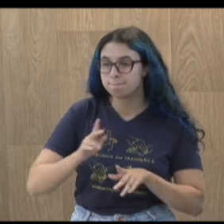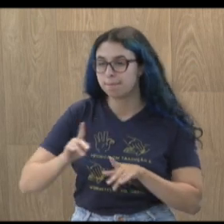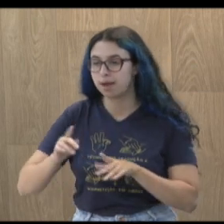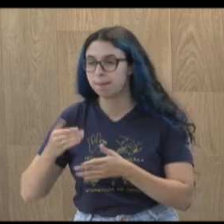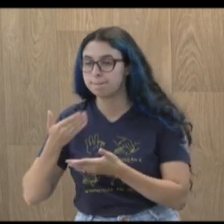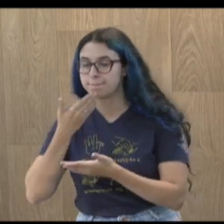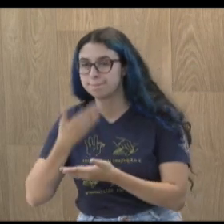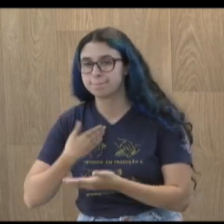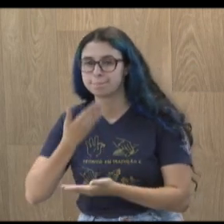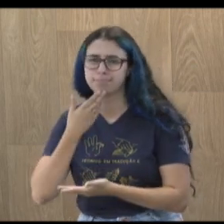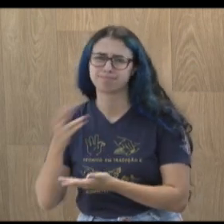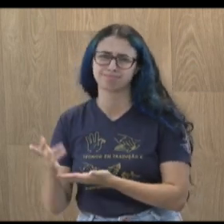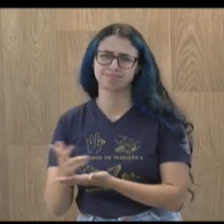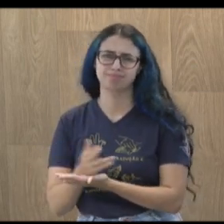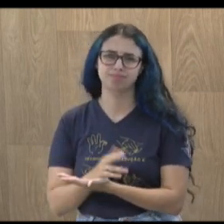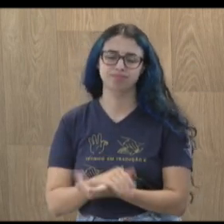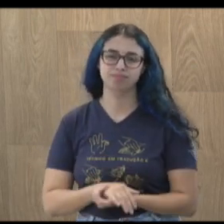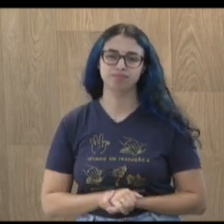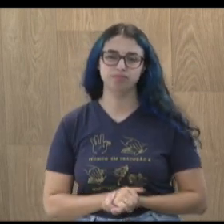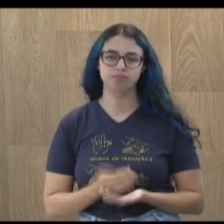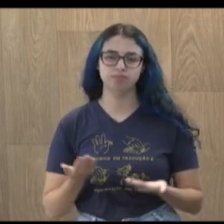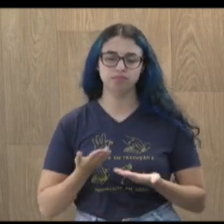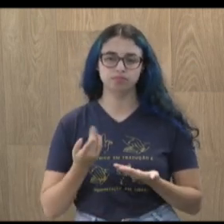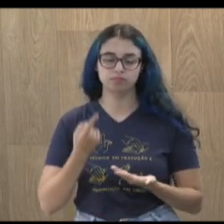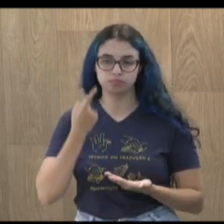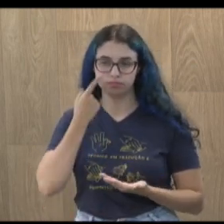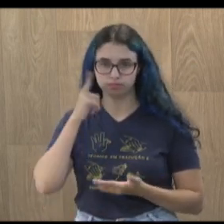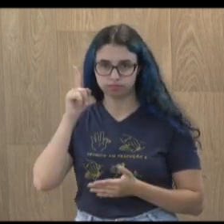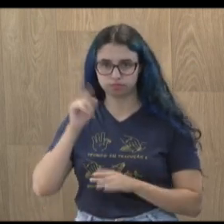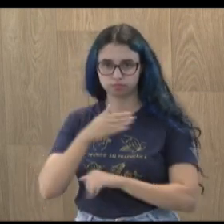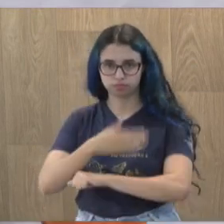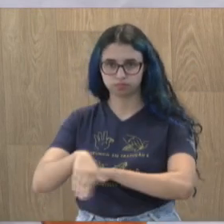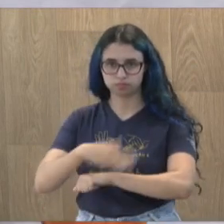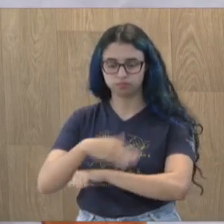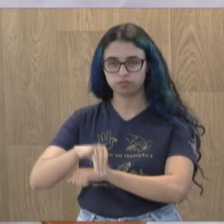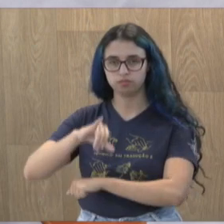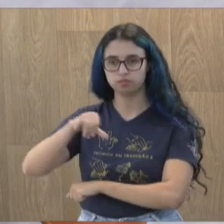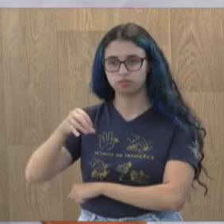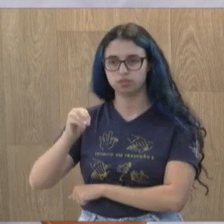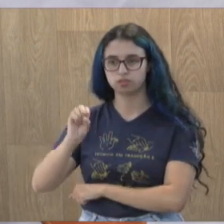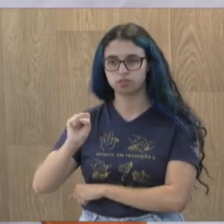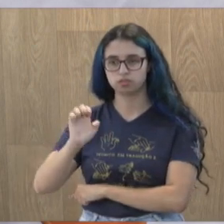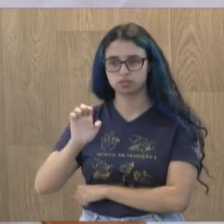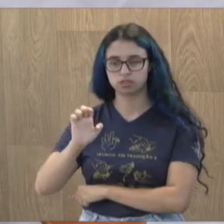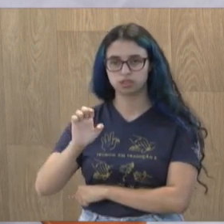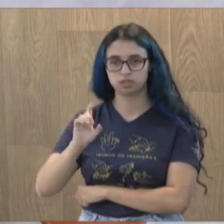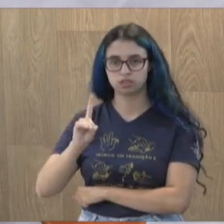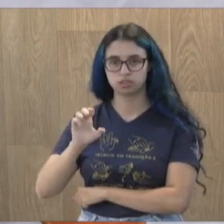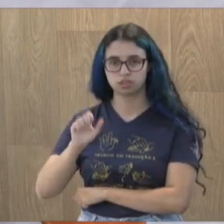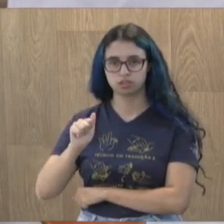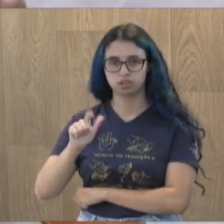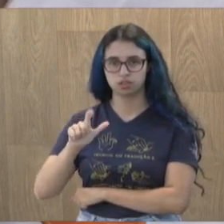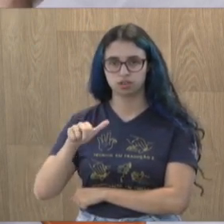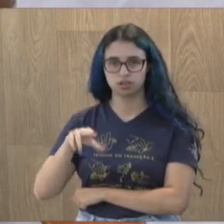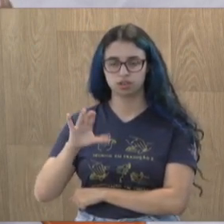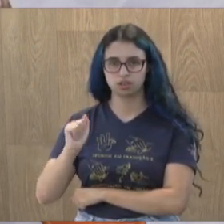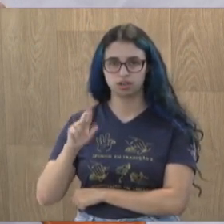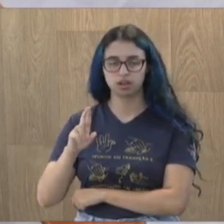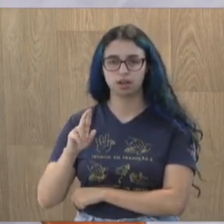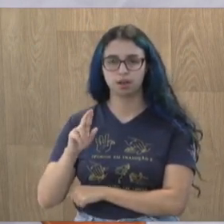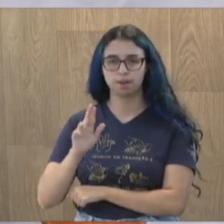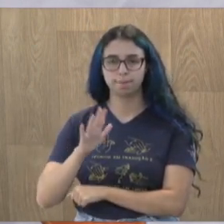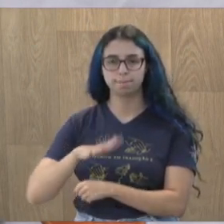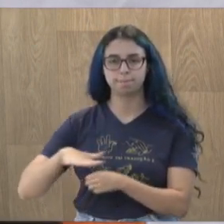Dando sequência, presidente, quero agora, Dorel, por favor, lá na rua José de Alencar, no bairro Belvedere, a qual a gente cobrou, seu